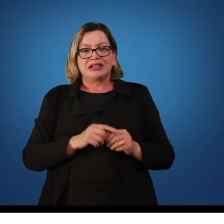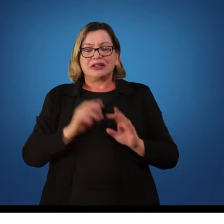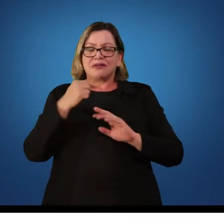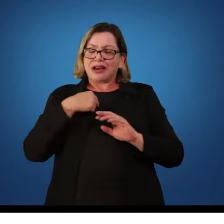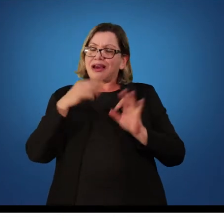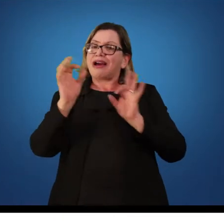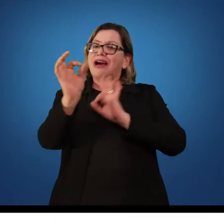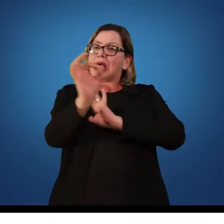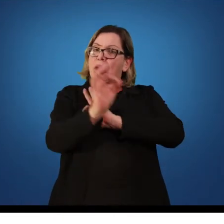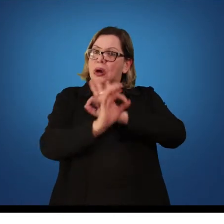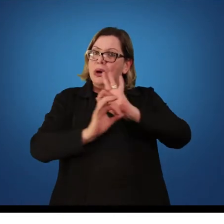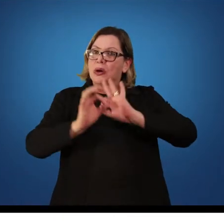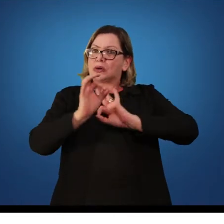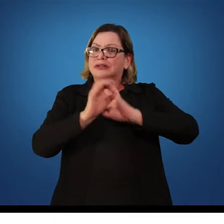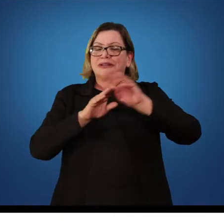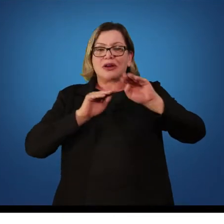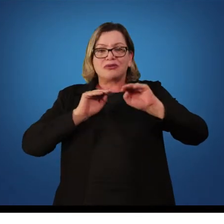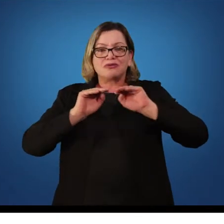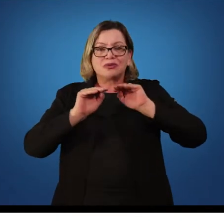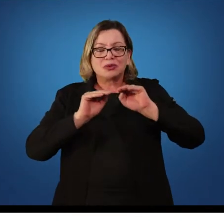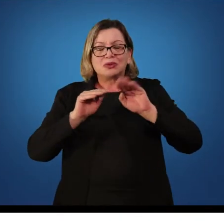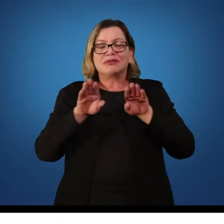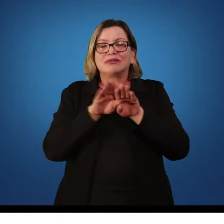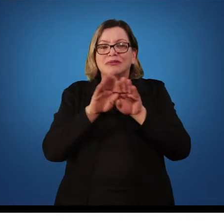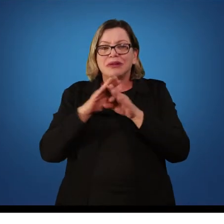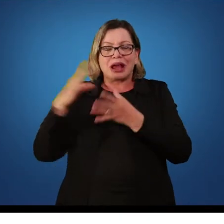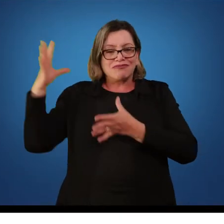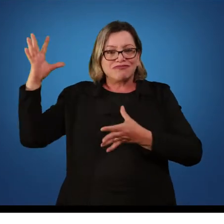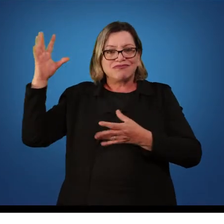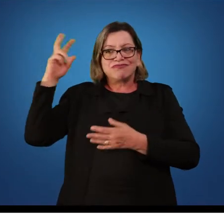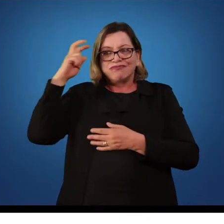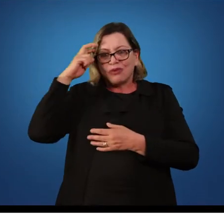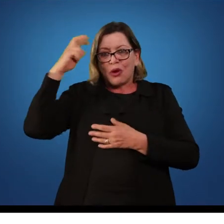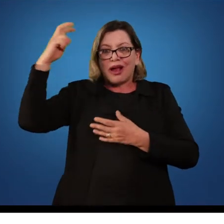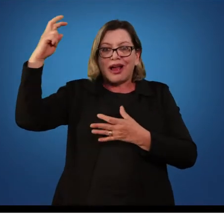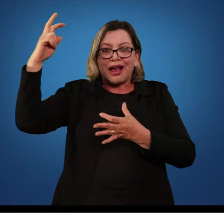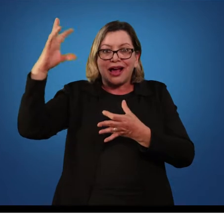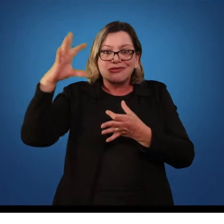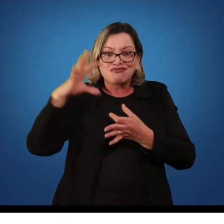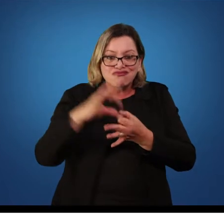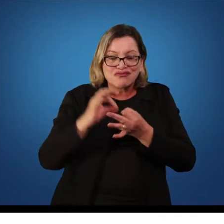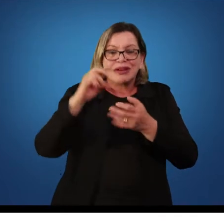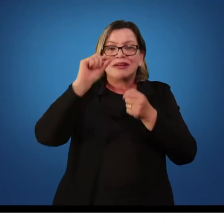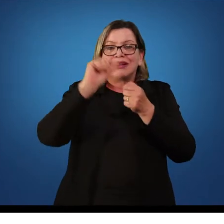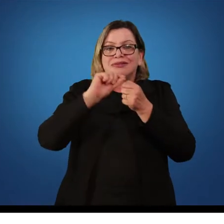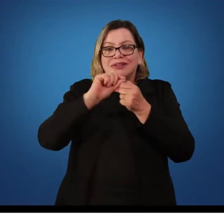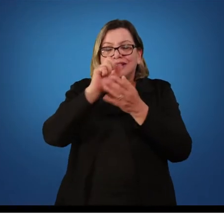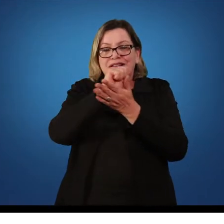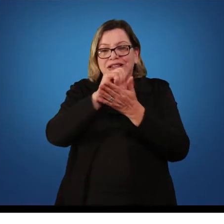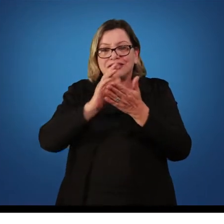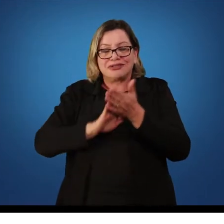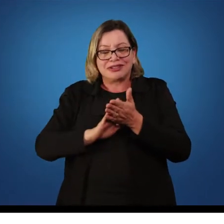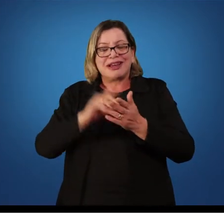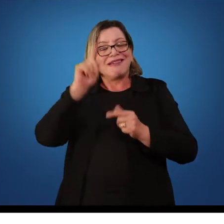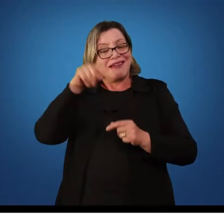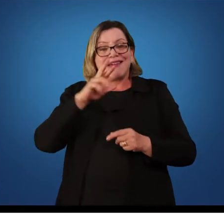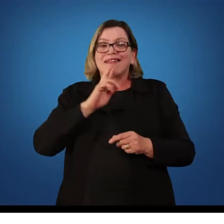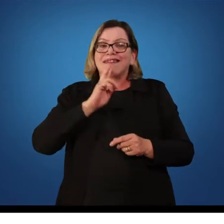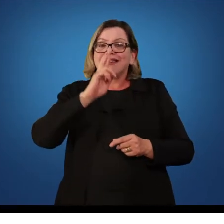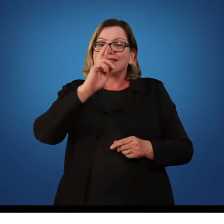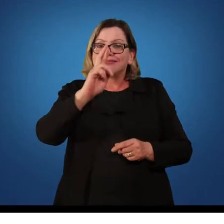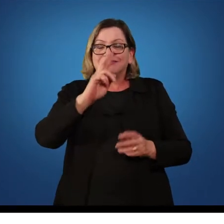organização do sistema motor e cognitivo para a execução da ação, que é a resposta.